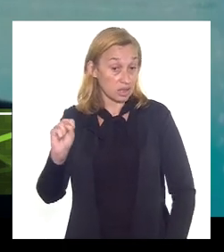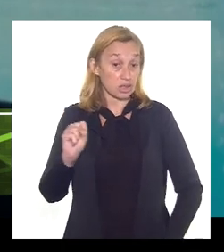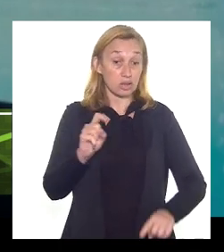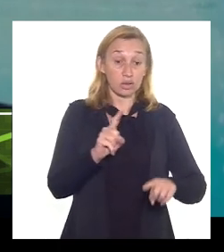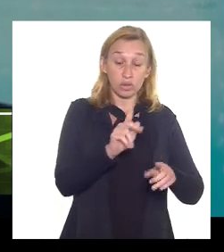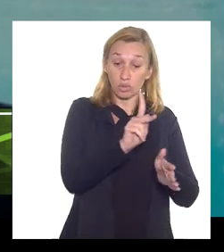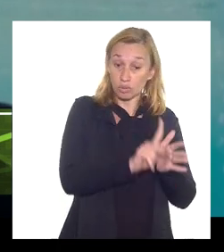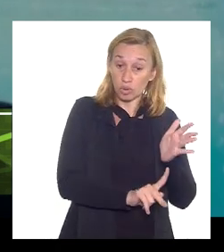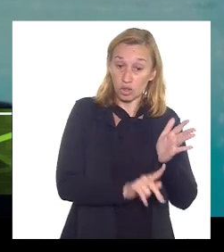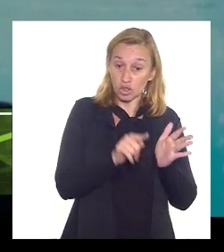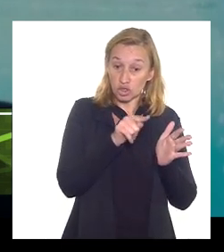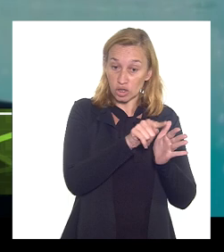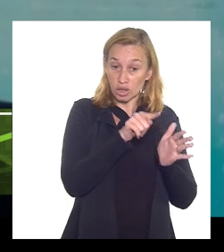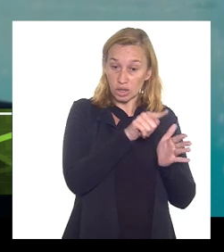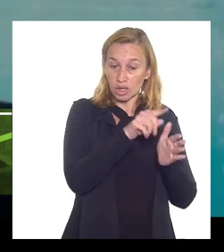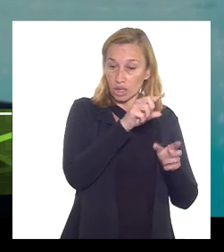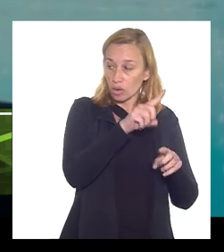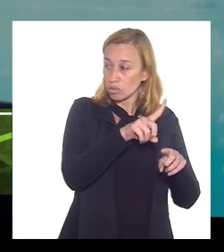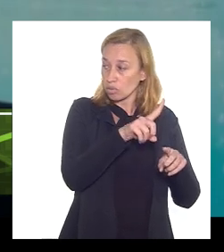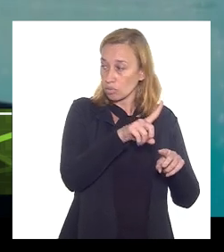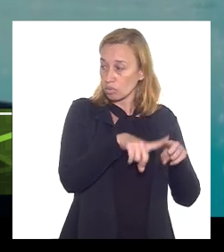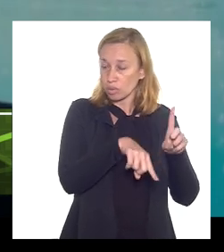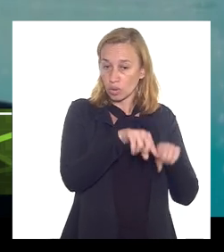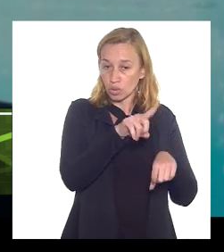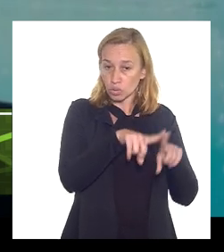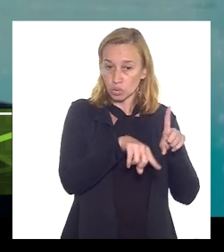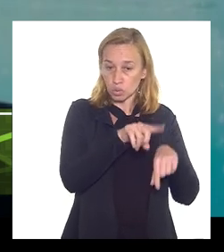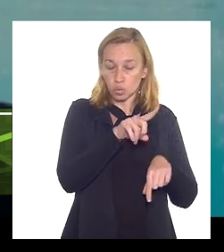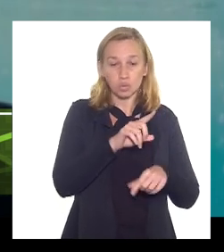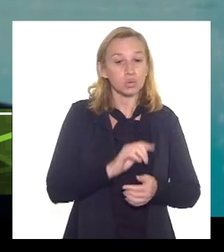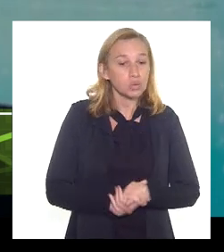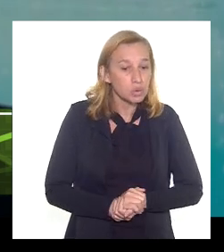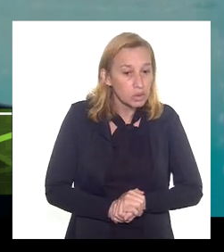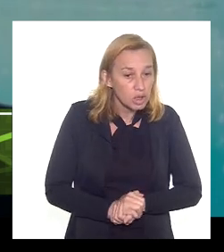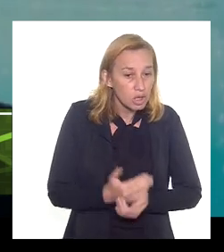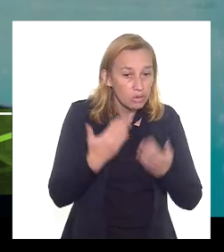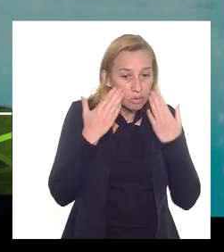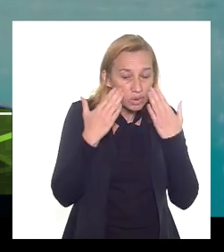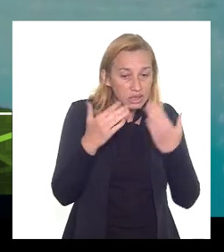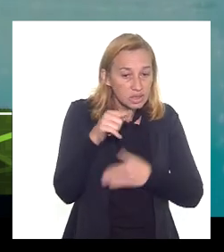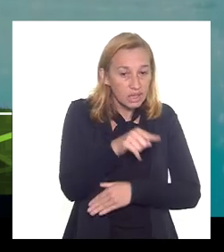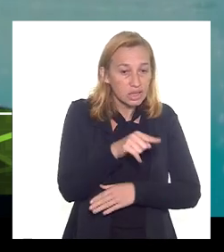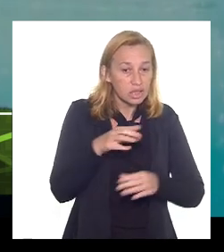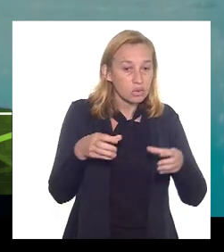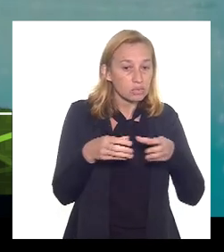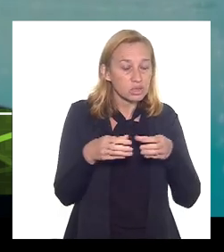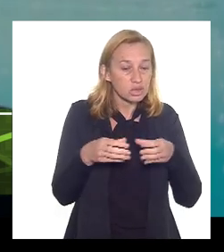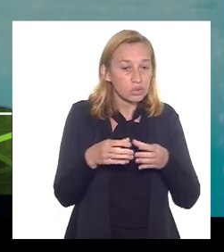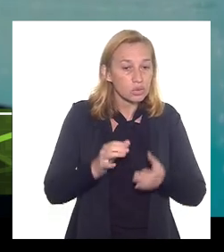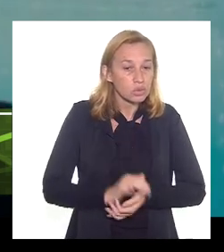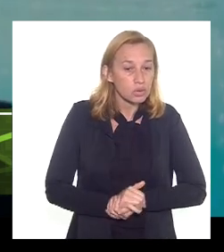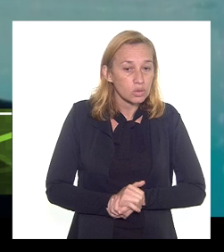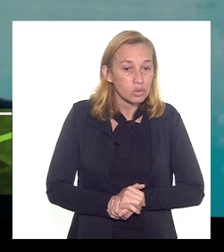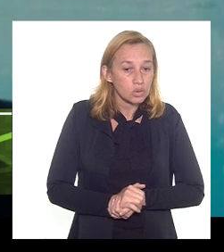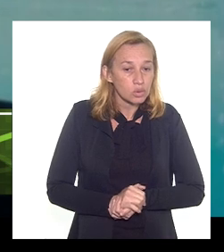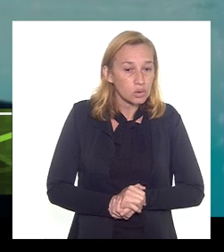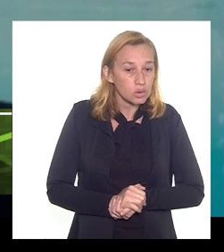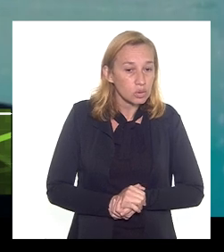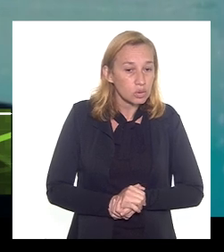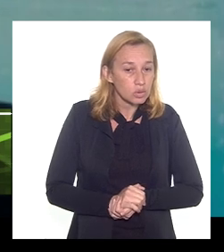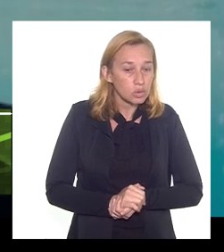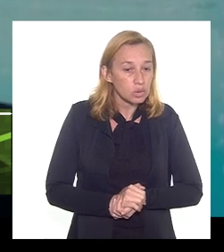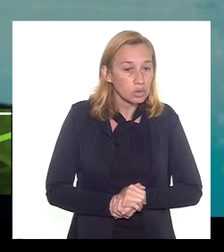esse aqui é um material do IBP inclusive até que já foi apresentado aqui na comissão ele